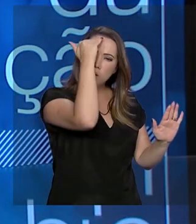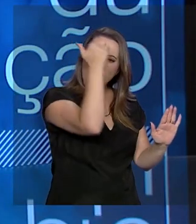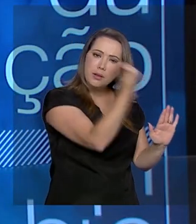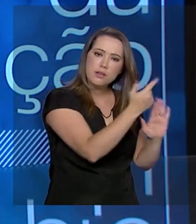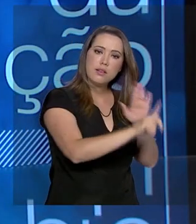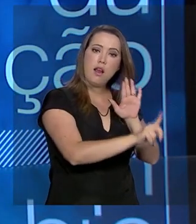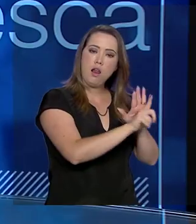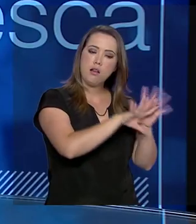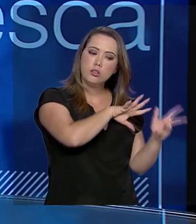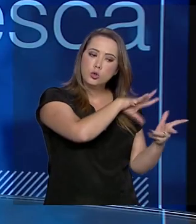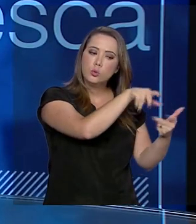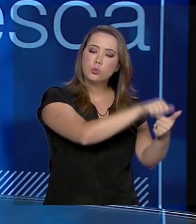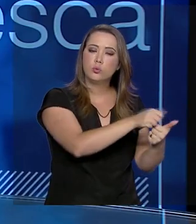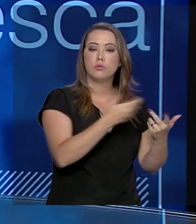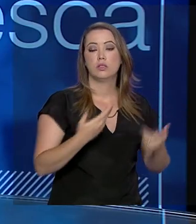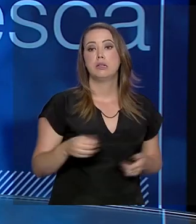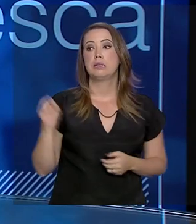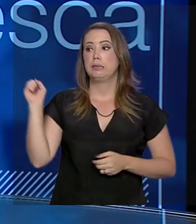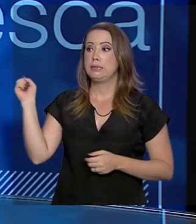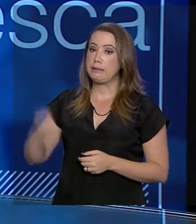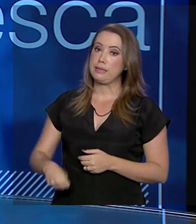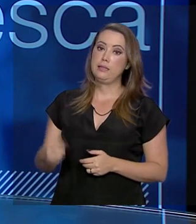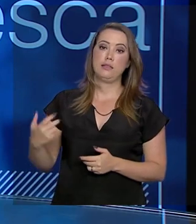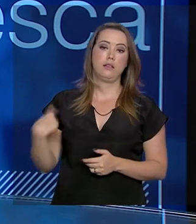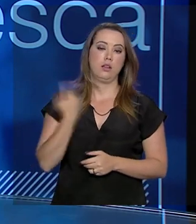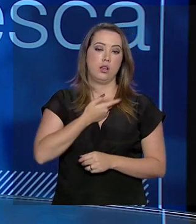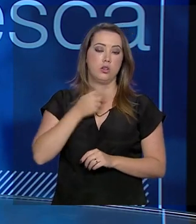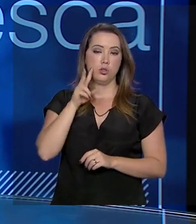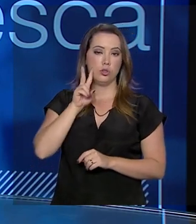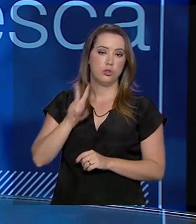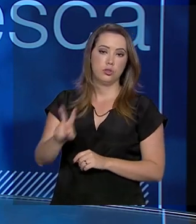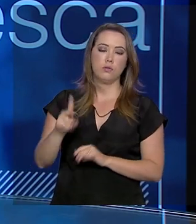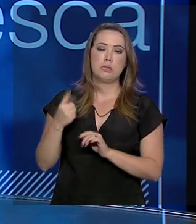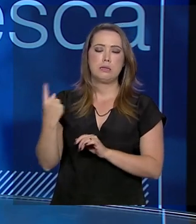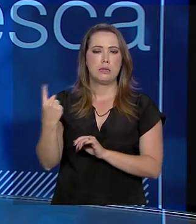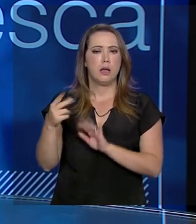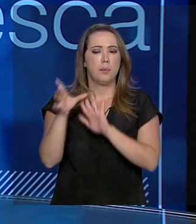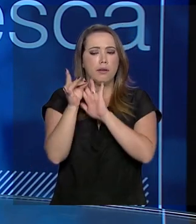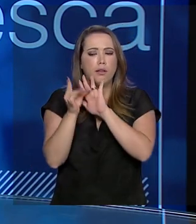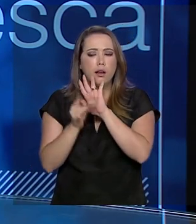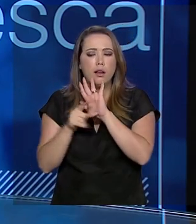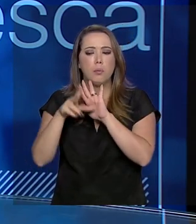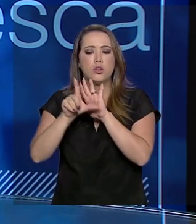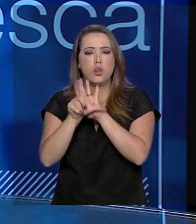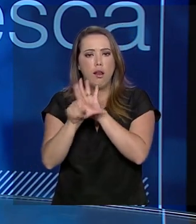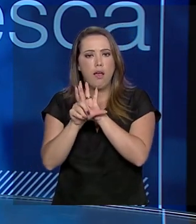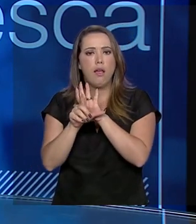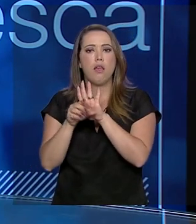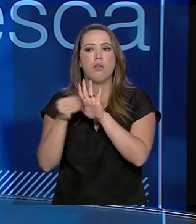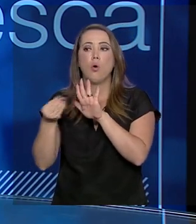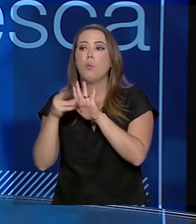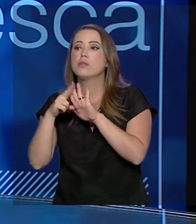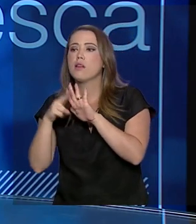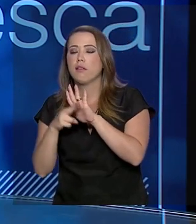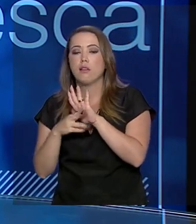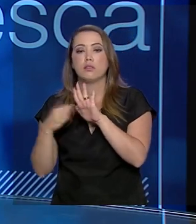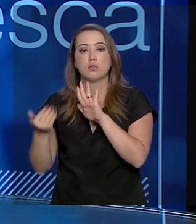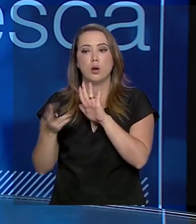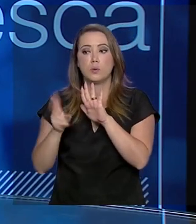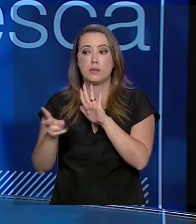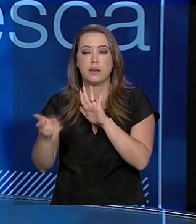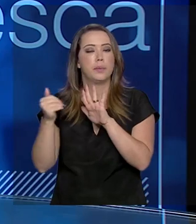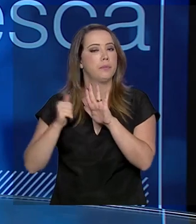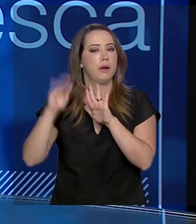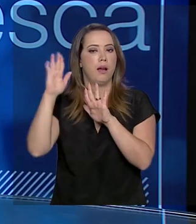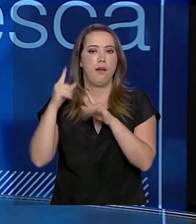internacionais. Sem dúvida nenhuma, temos observado cada uma das legislações e das exigências, que é um mercado cada dia mais exigente,